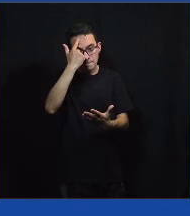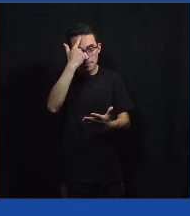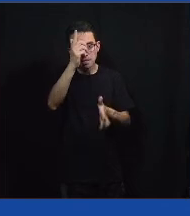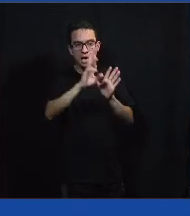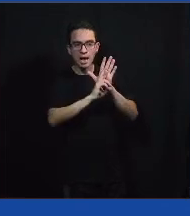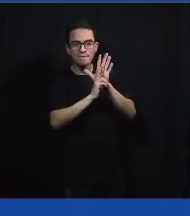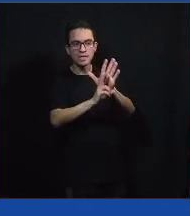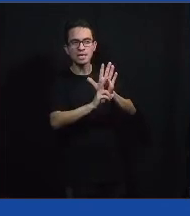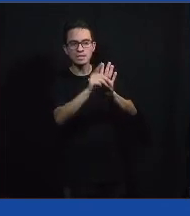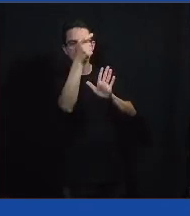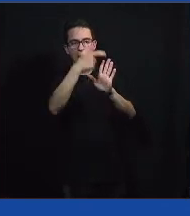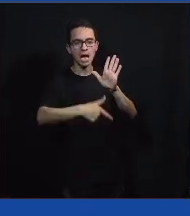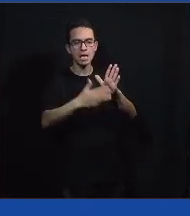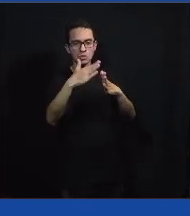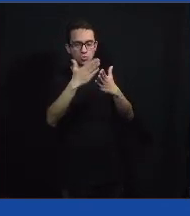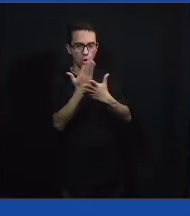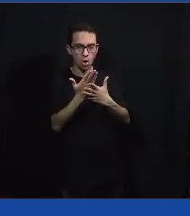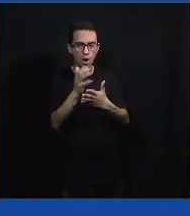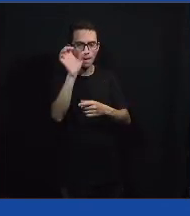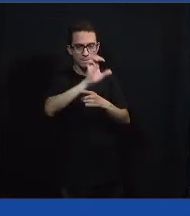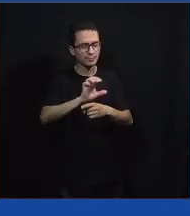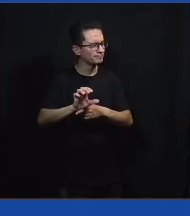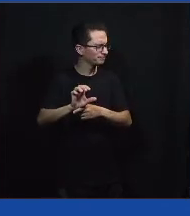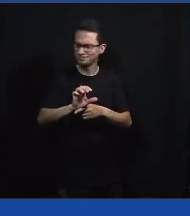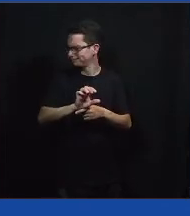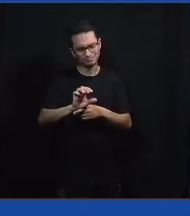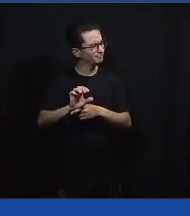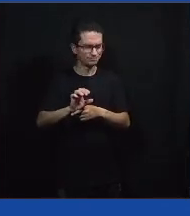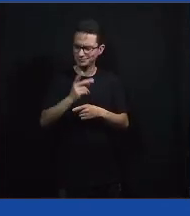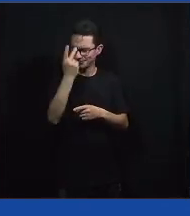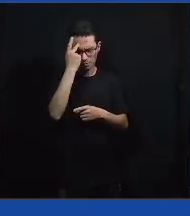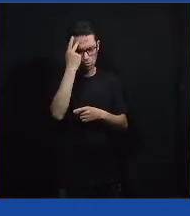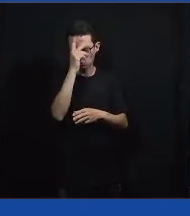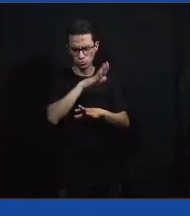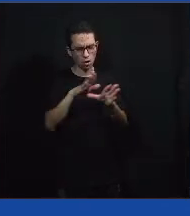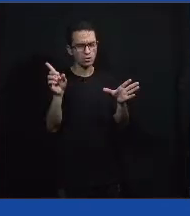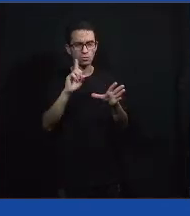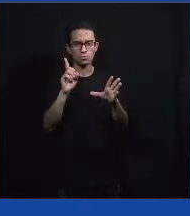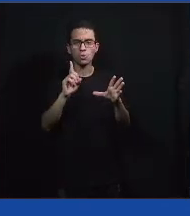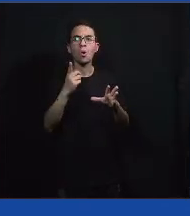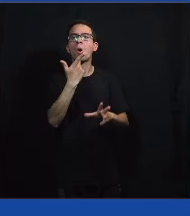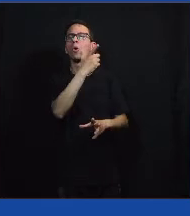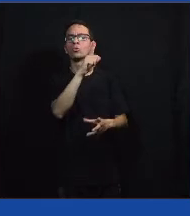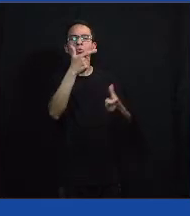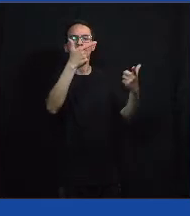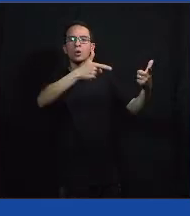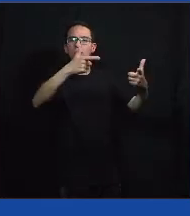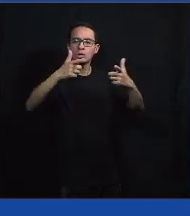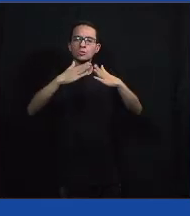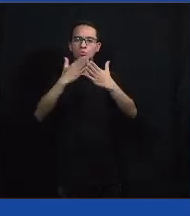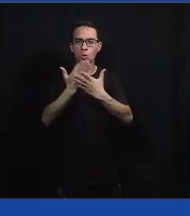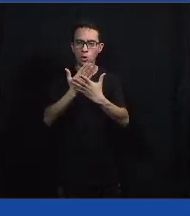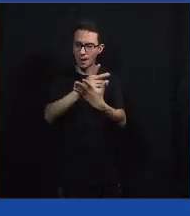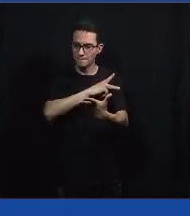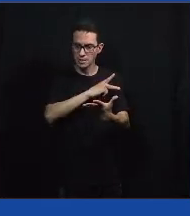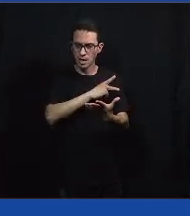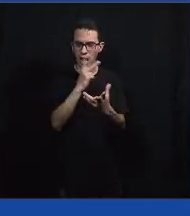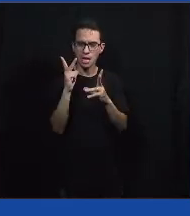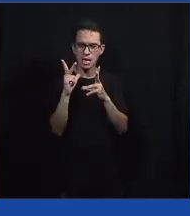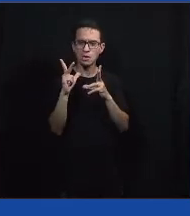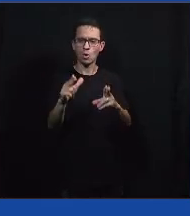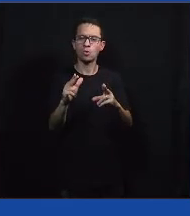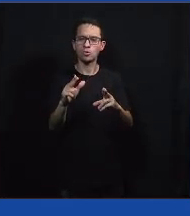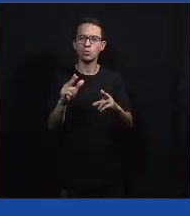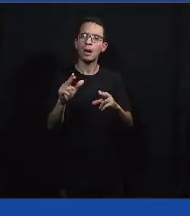eu acho que existem escolas privadas em outros lugares do país que não têm as mesmas condições que as escolas